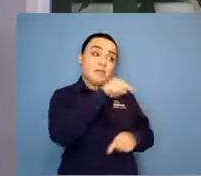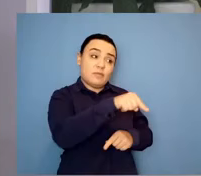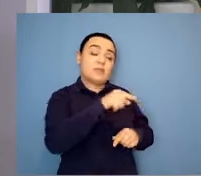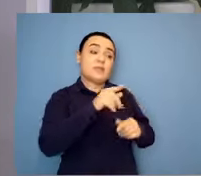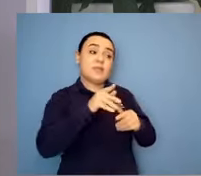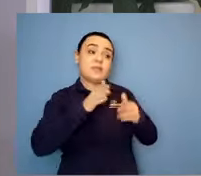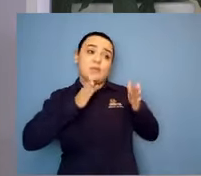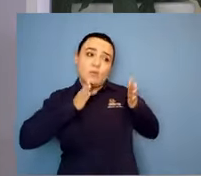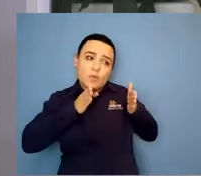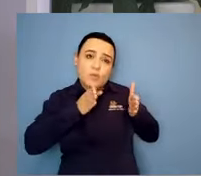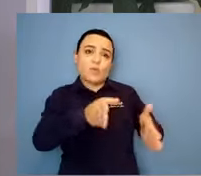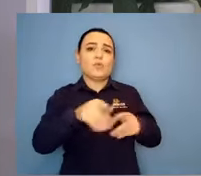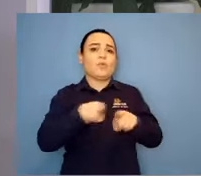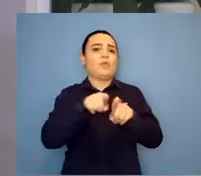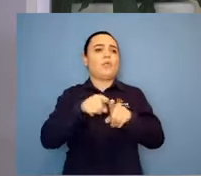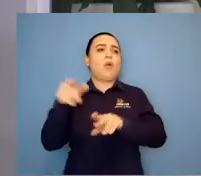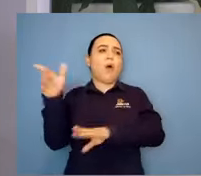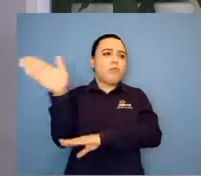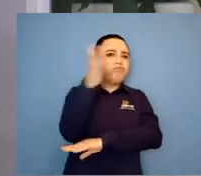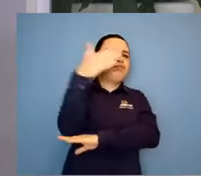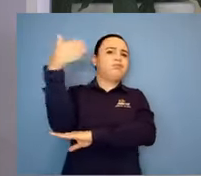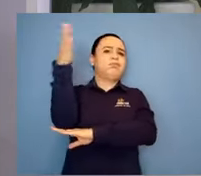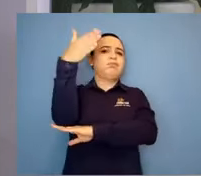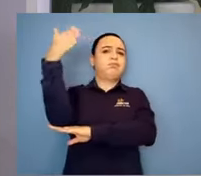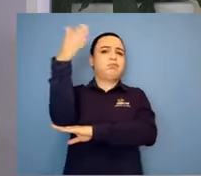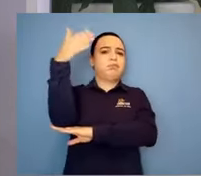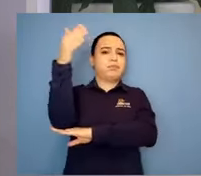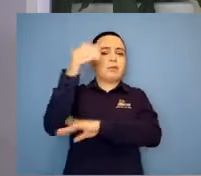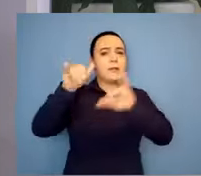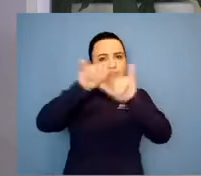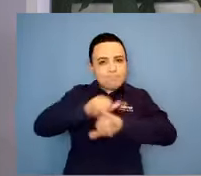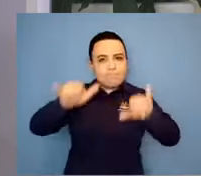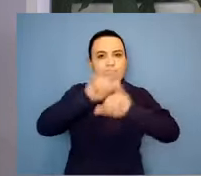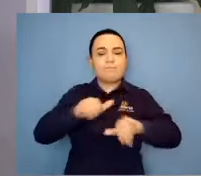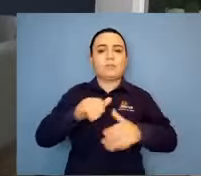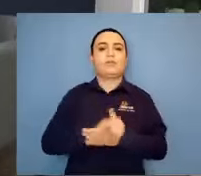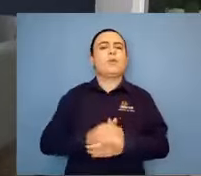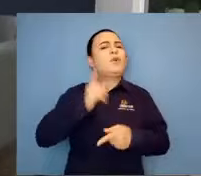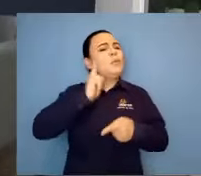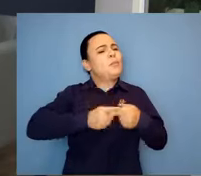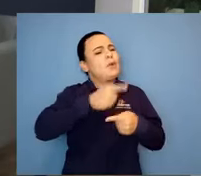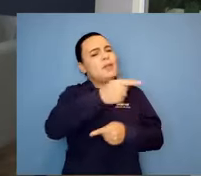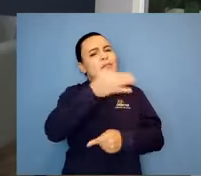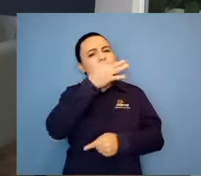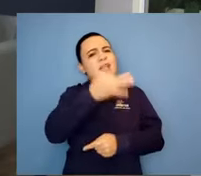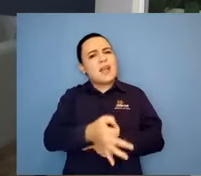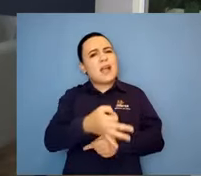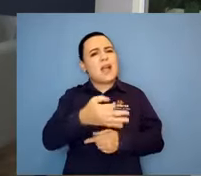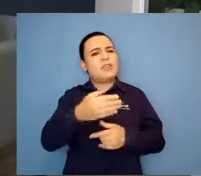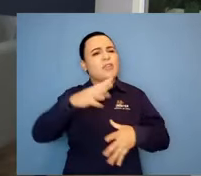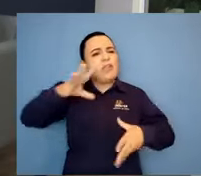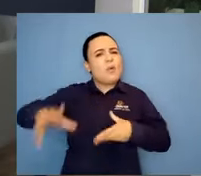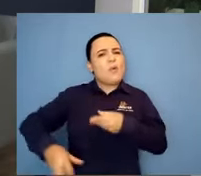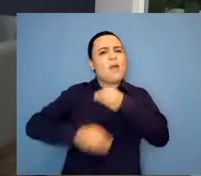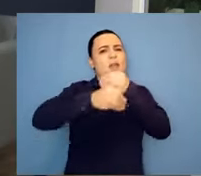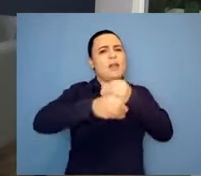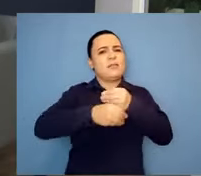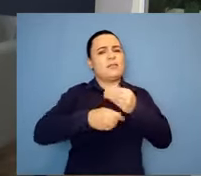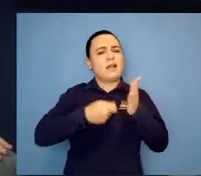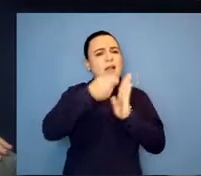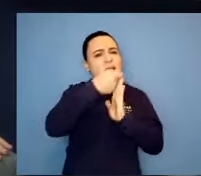pessoa e a família, né? É. E por que você acha que não entrou? O que que acontece? O que que enterra tanto?